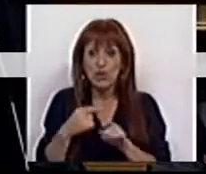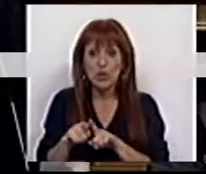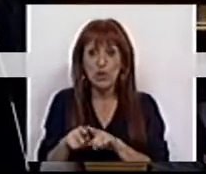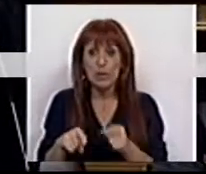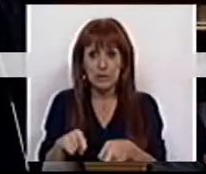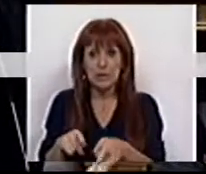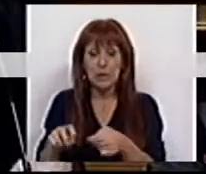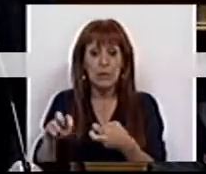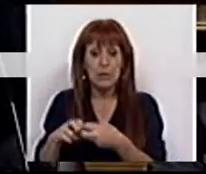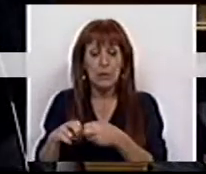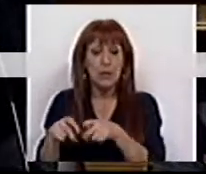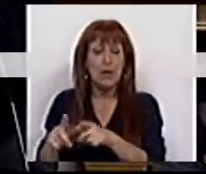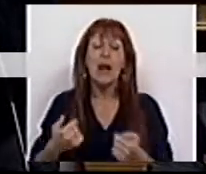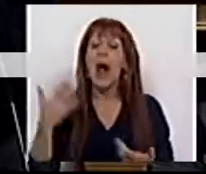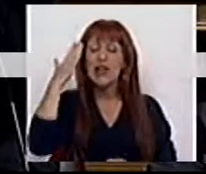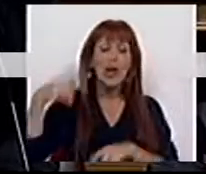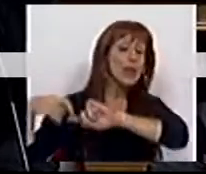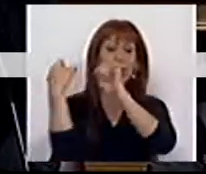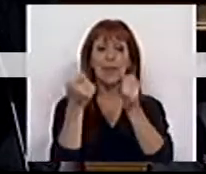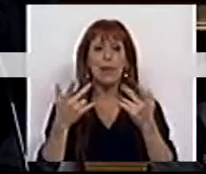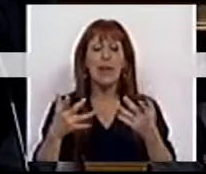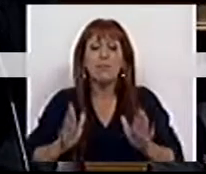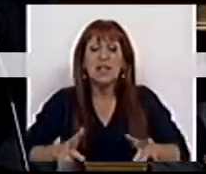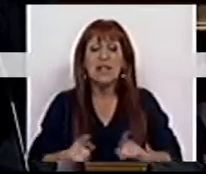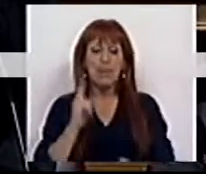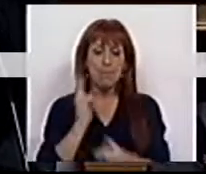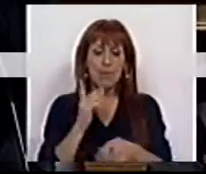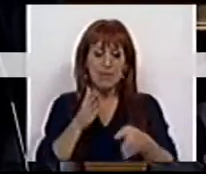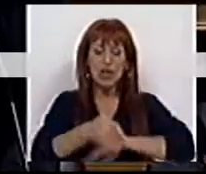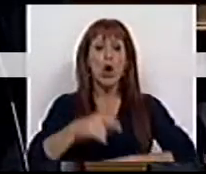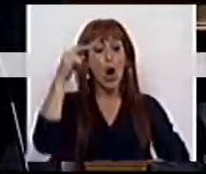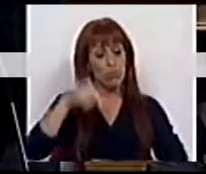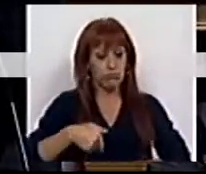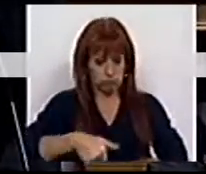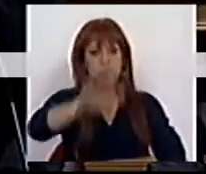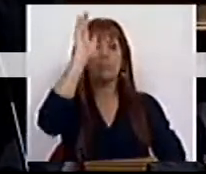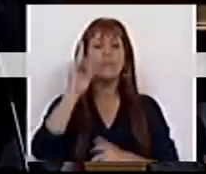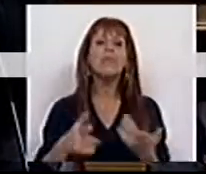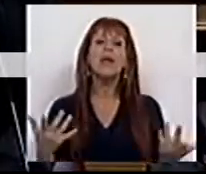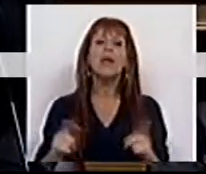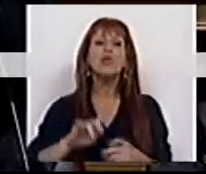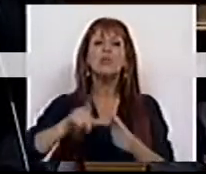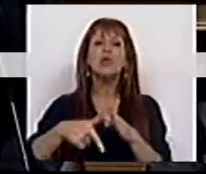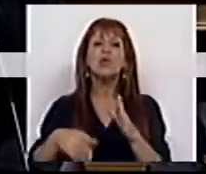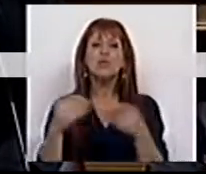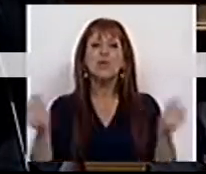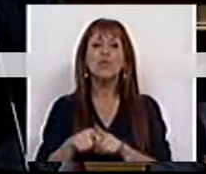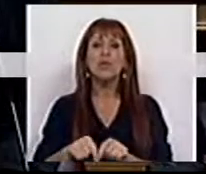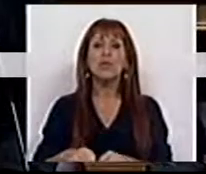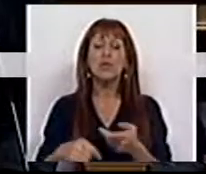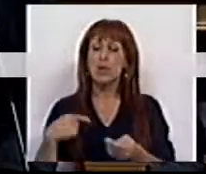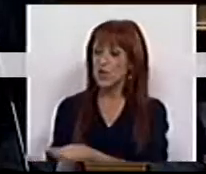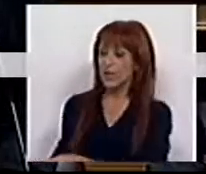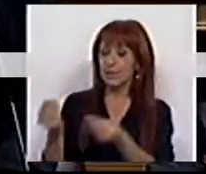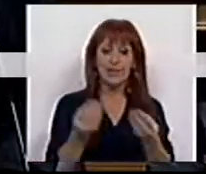prazos e considera que este debate deve ser mantido na ordem do dia. Com o projeto de resolução que aqui